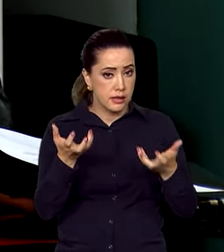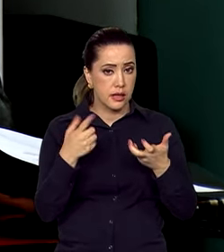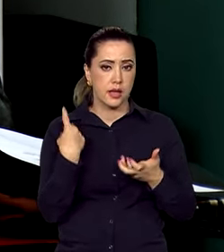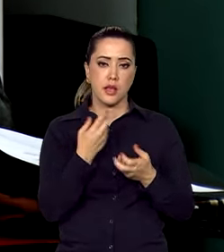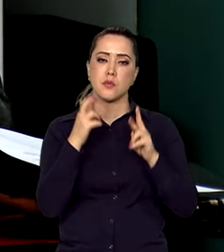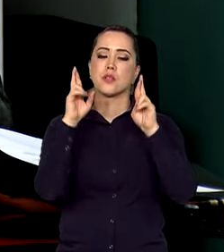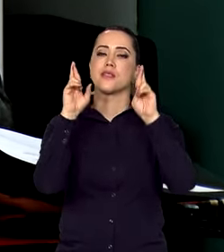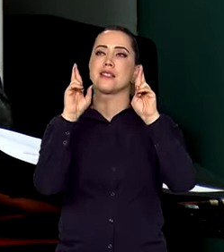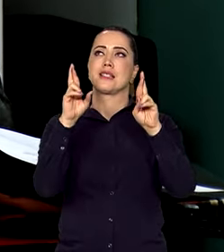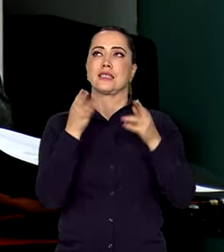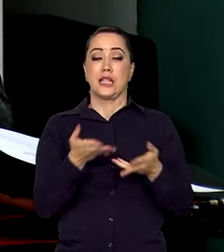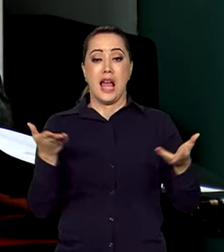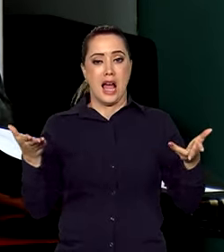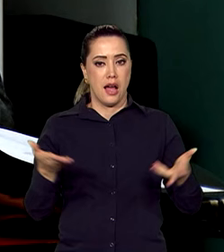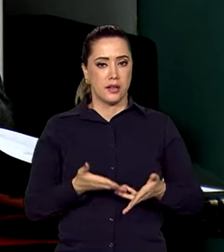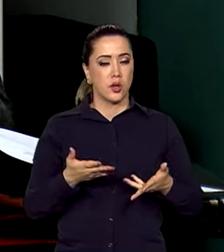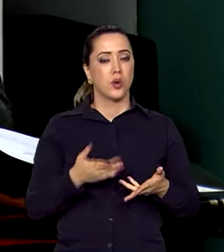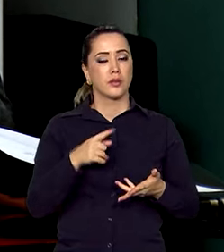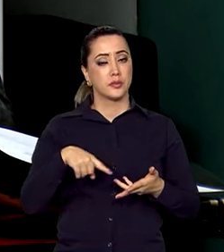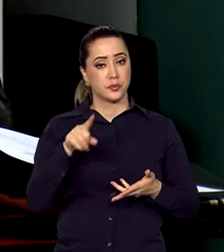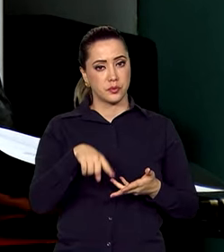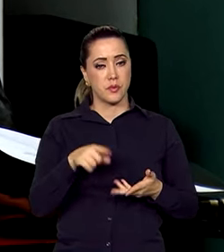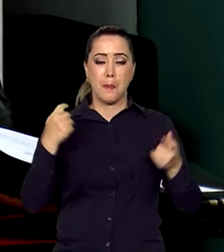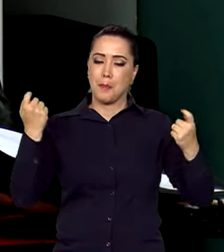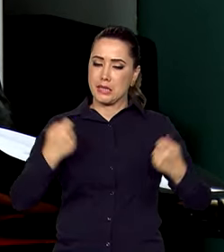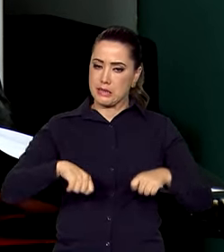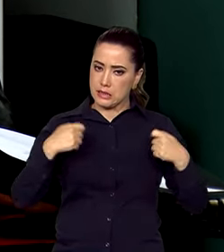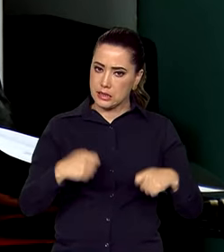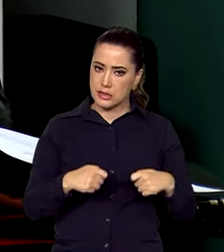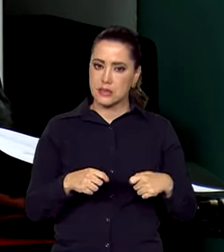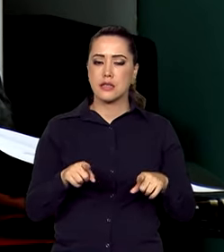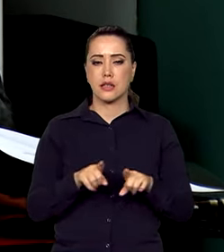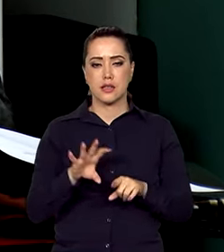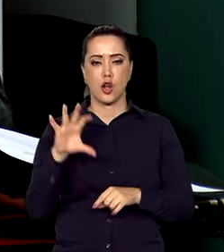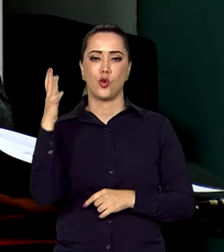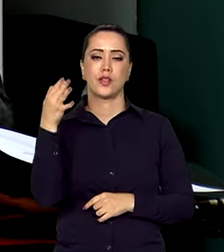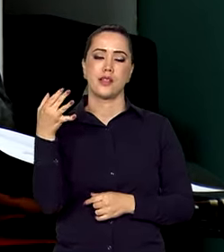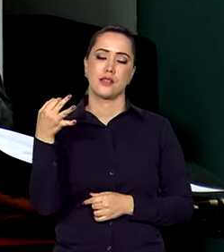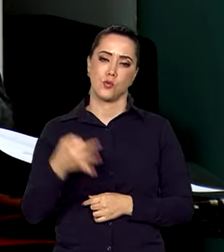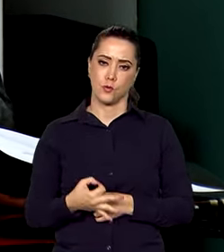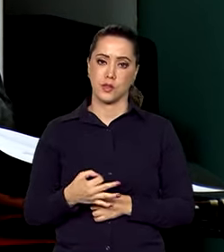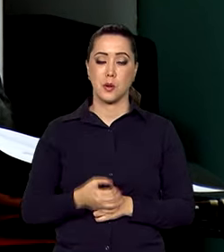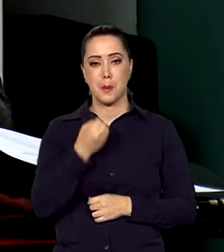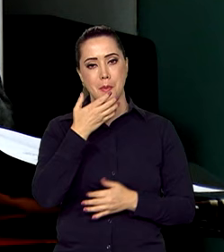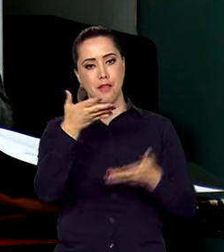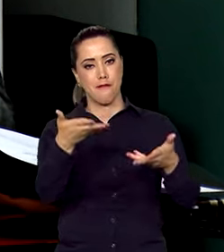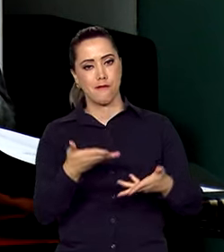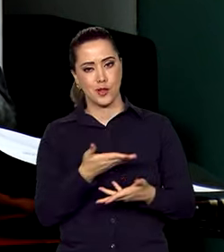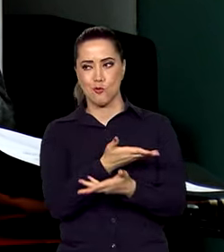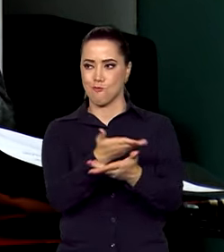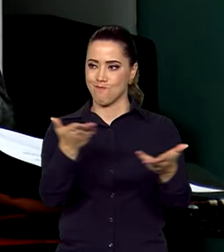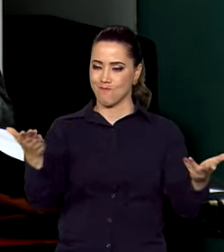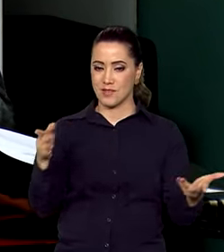esperados. Agora são exigidos e são concretizados. Bem-vindos sejam